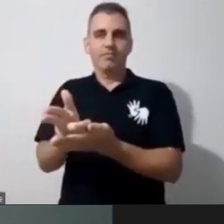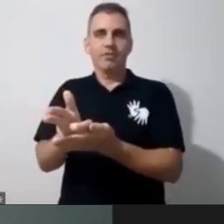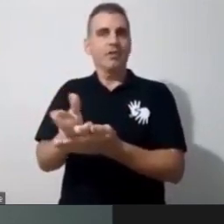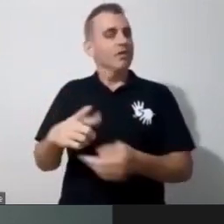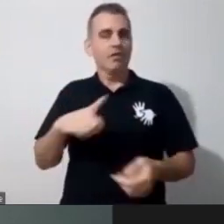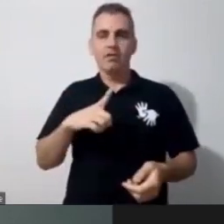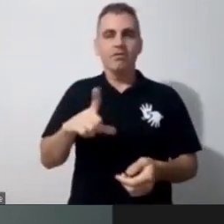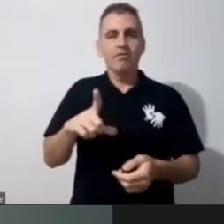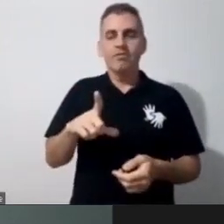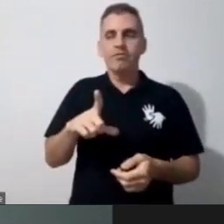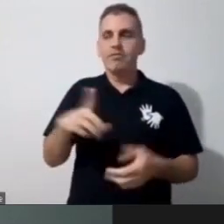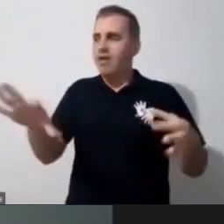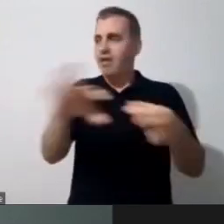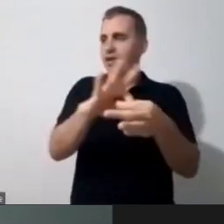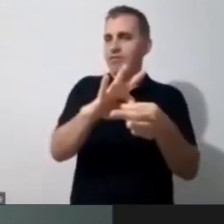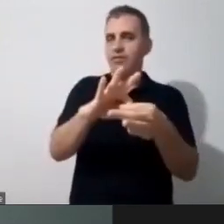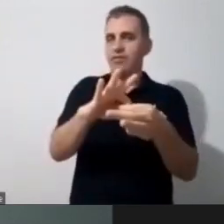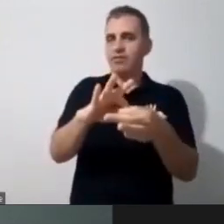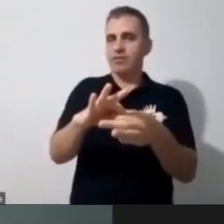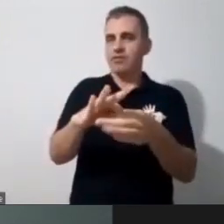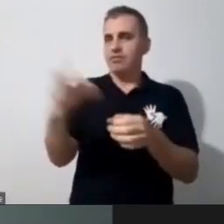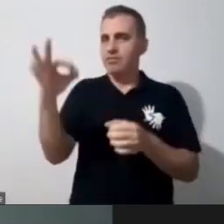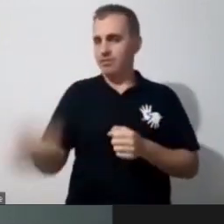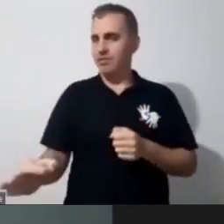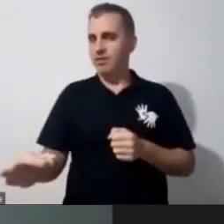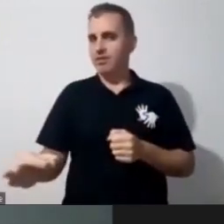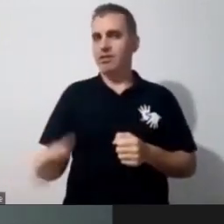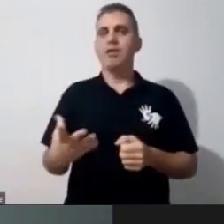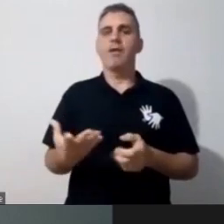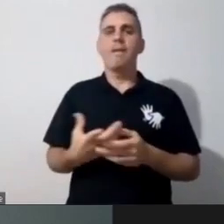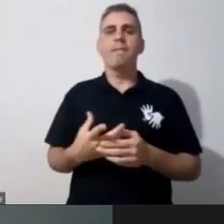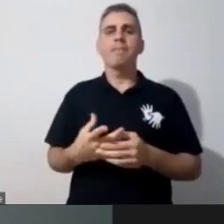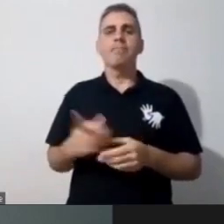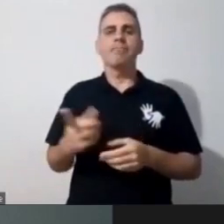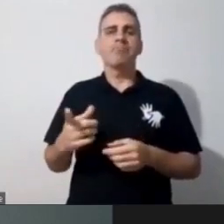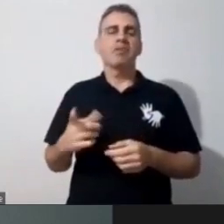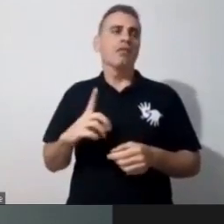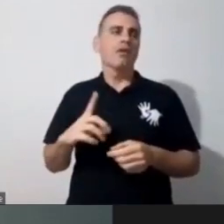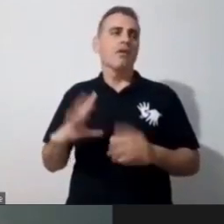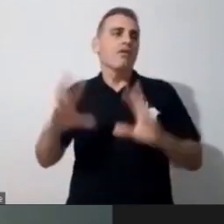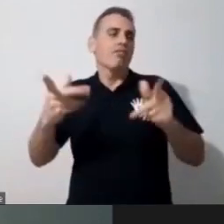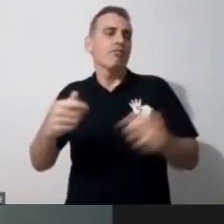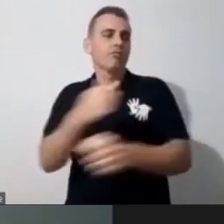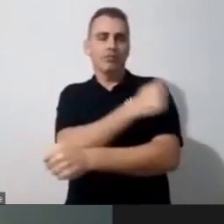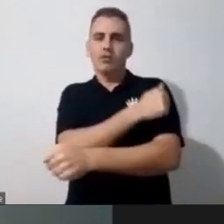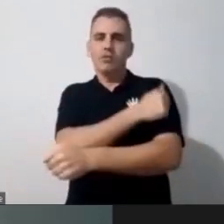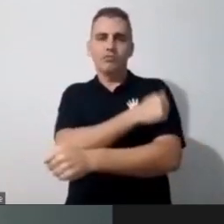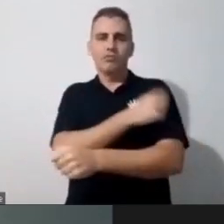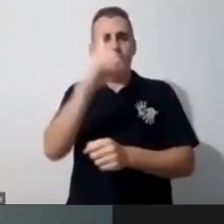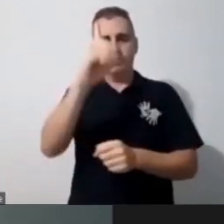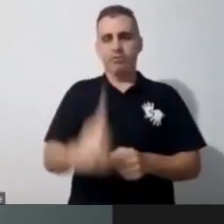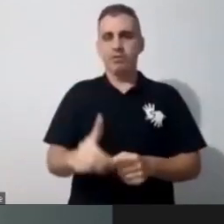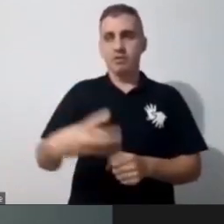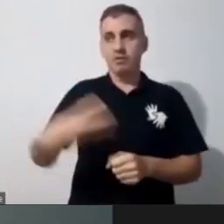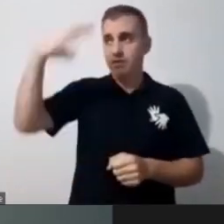fórmula mágica pra que dê certo, porque, assim, nem todo aluno com deficiência intelectual é igual,